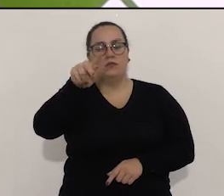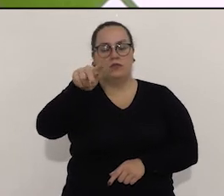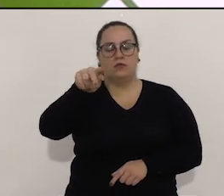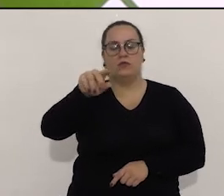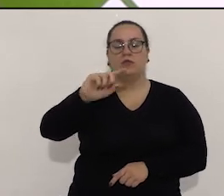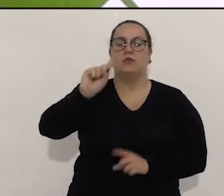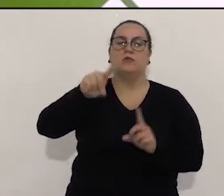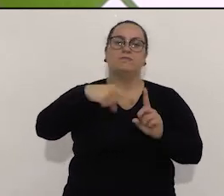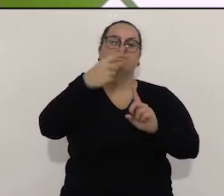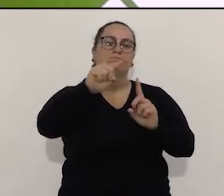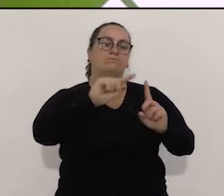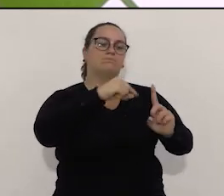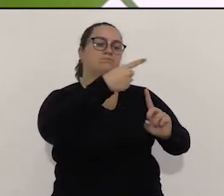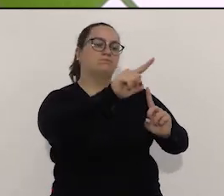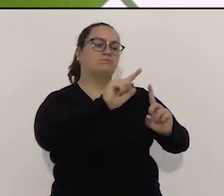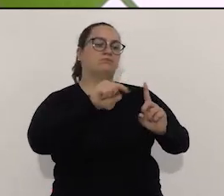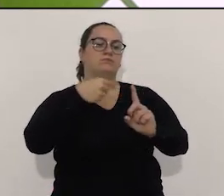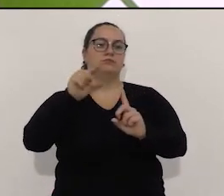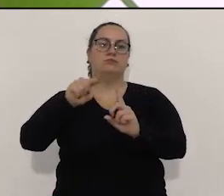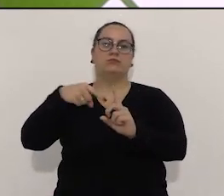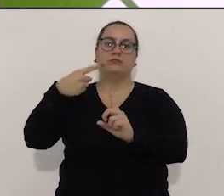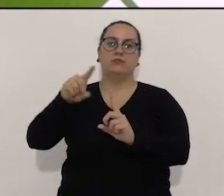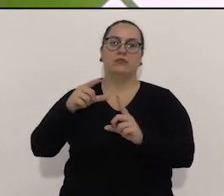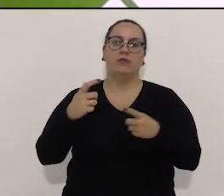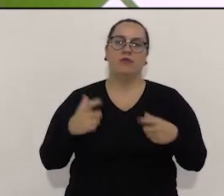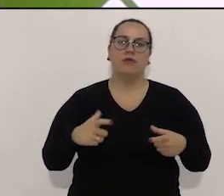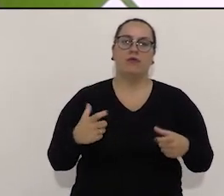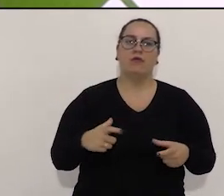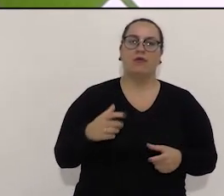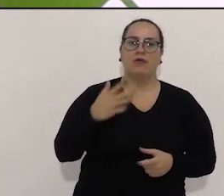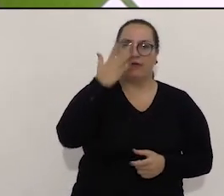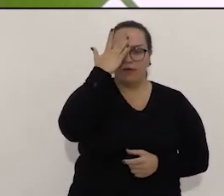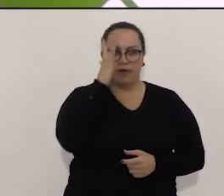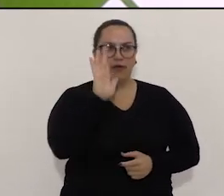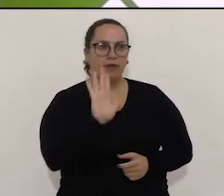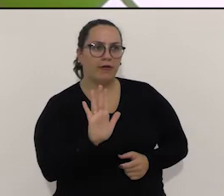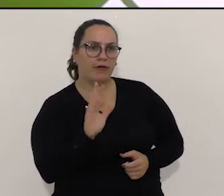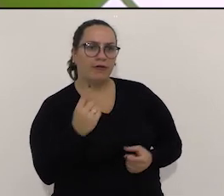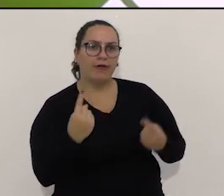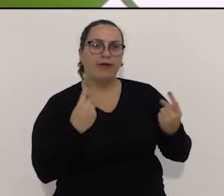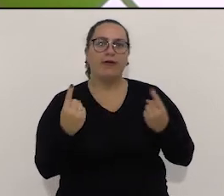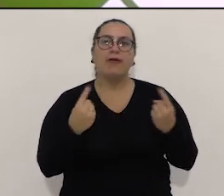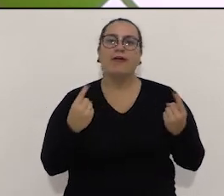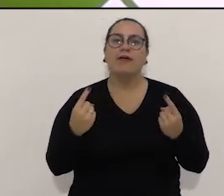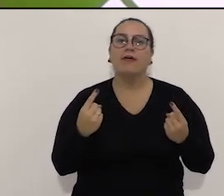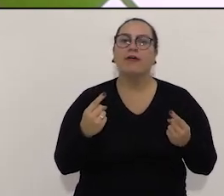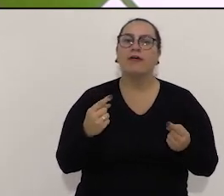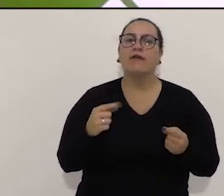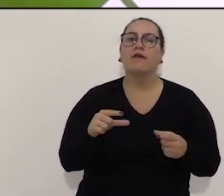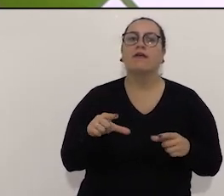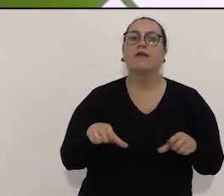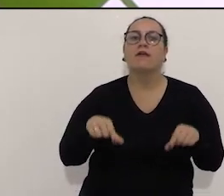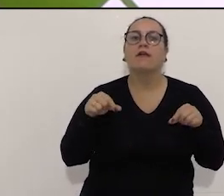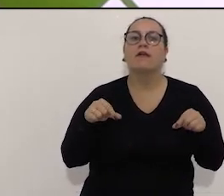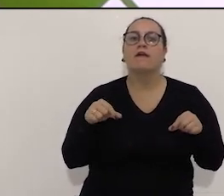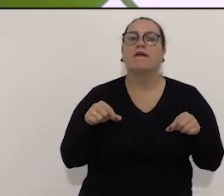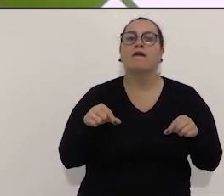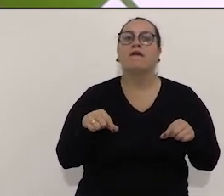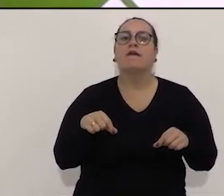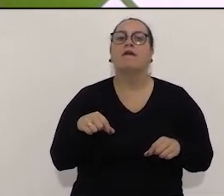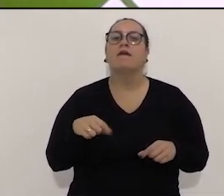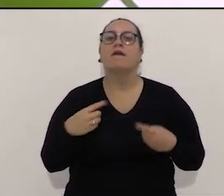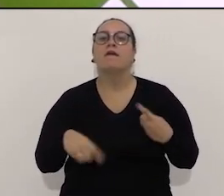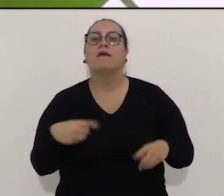montante de recursos que não foram pouca coisa. Eu costumo dizer que eu queria desafiar meus adversários. Vamos pegar aí, vamos ver qual partido